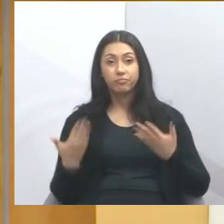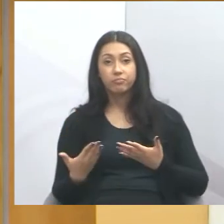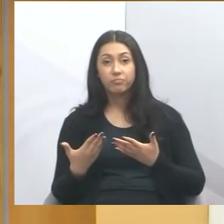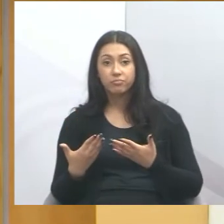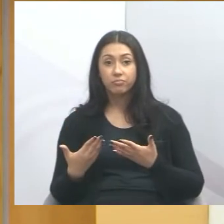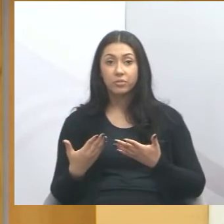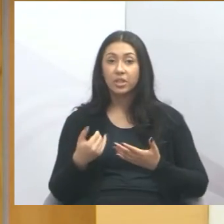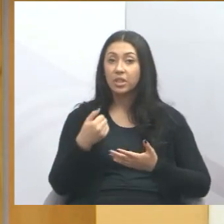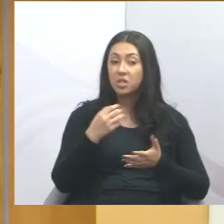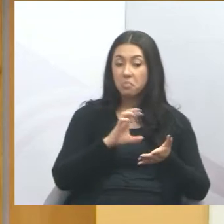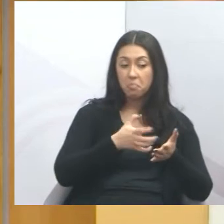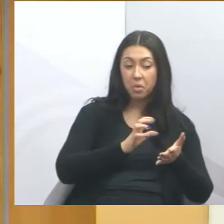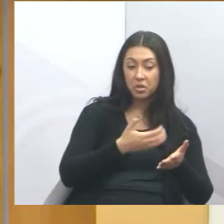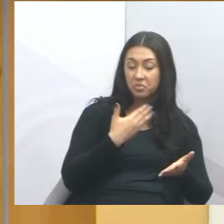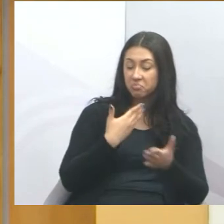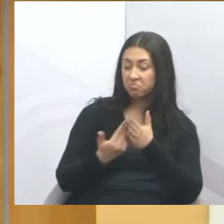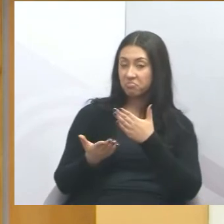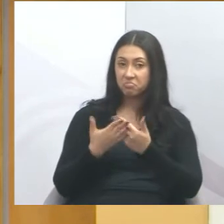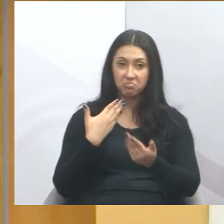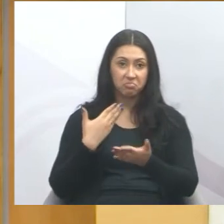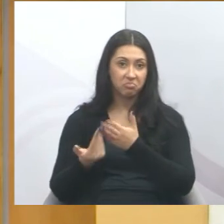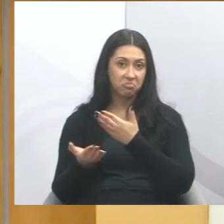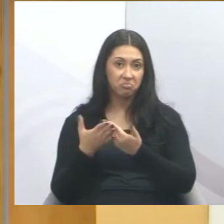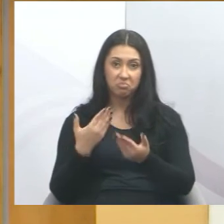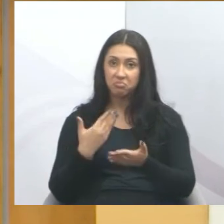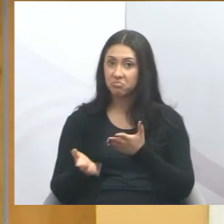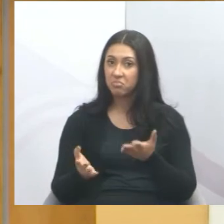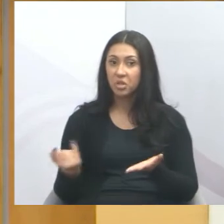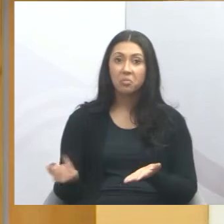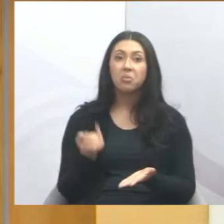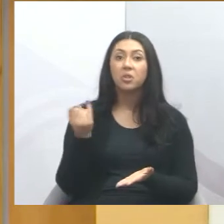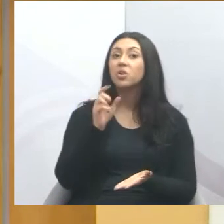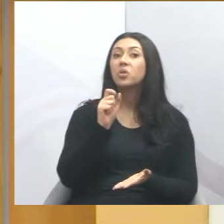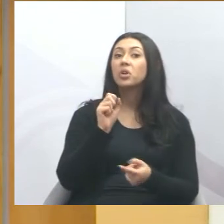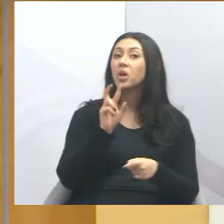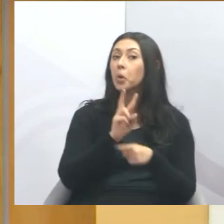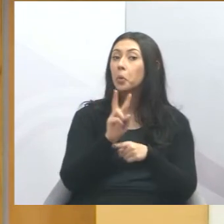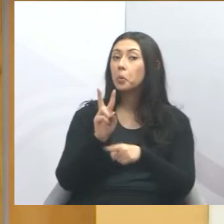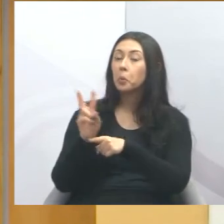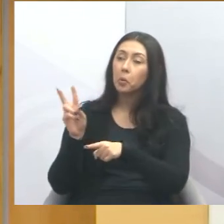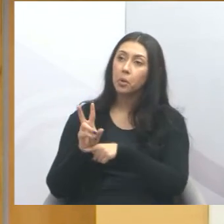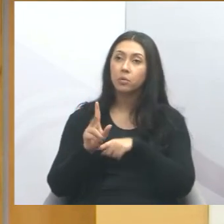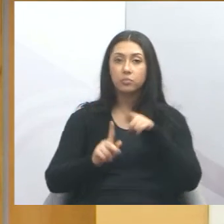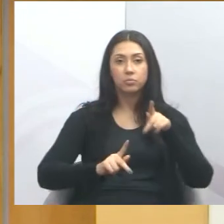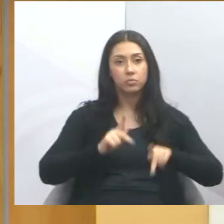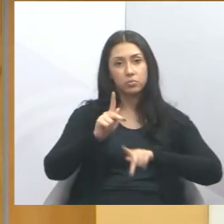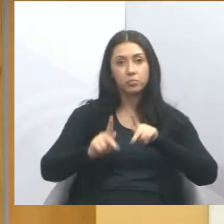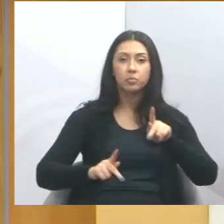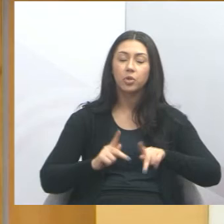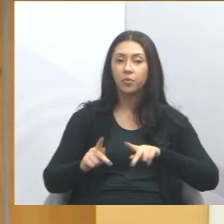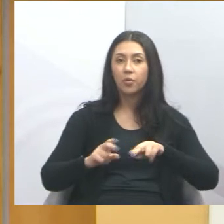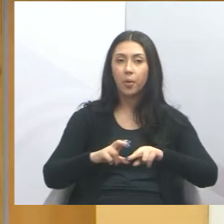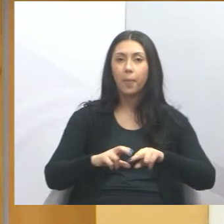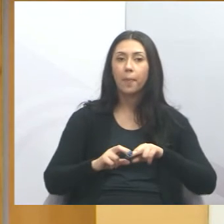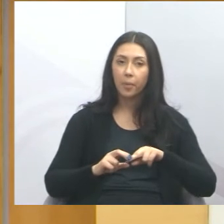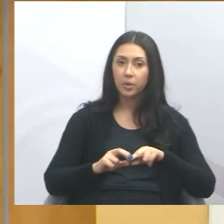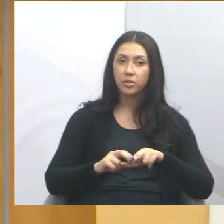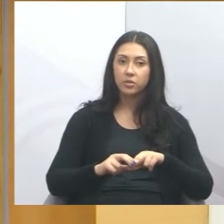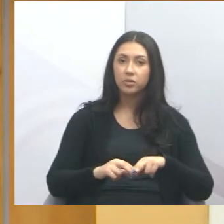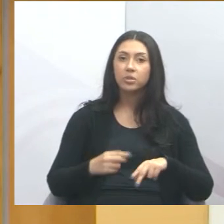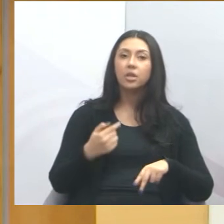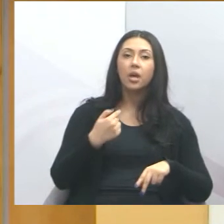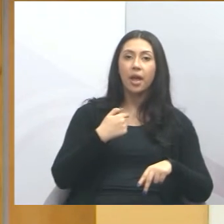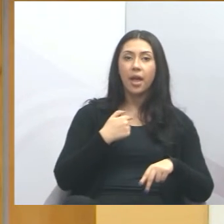for eleito pelo partido X, ou pelo partido Y, precisa mesmo fazer essas indicações, e é por isso que